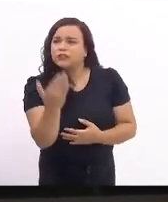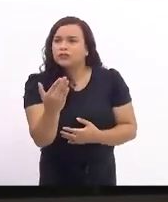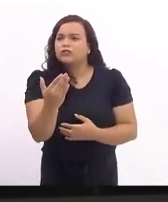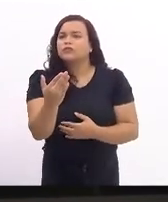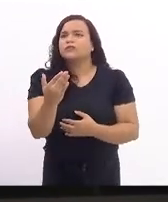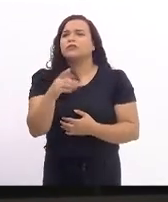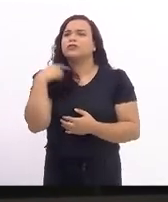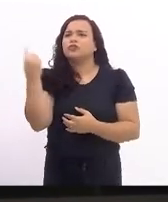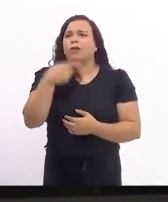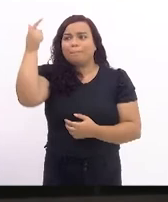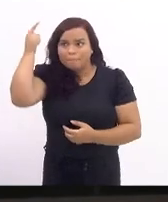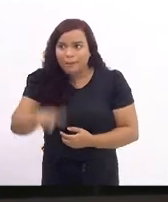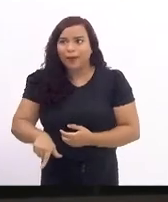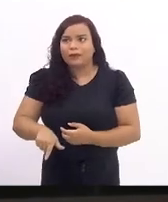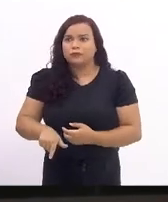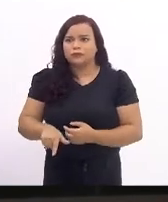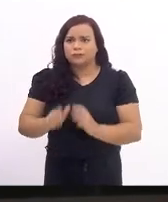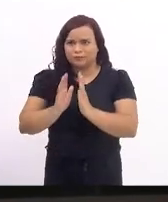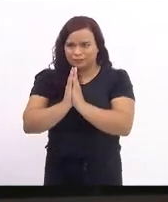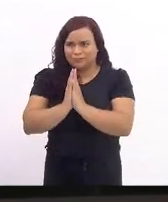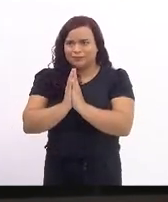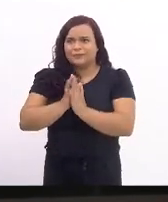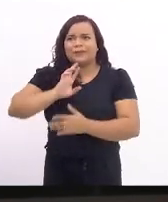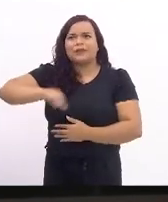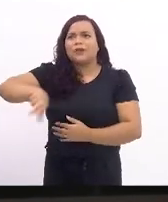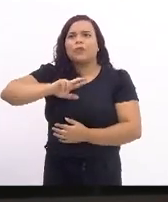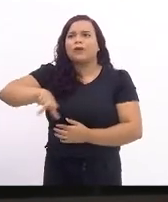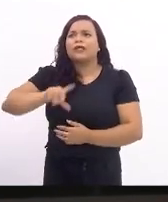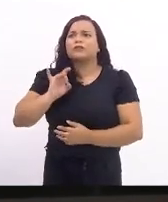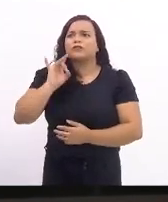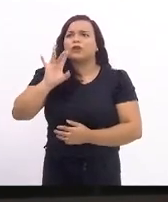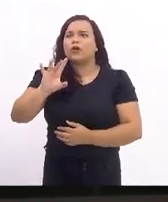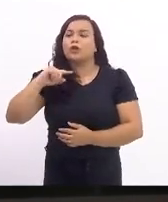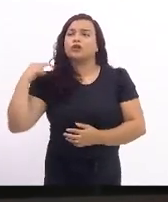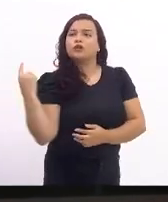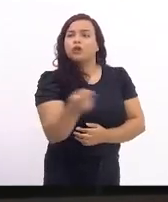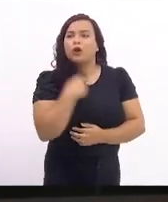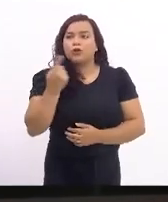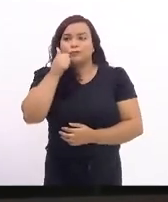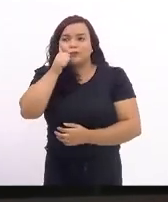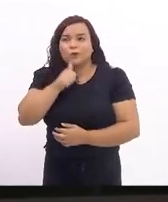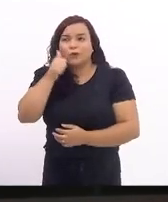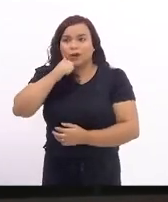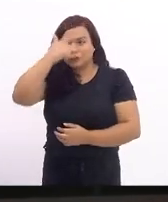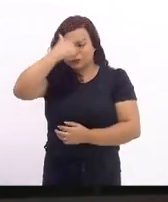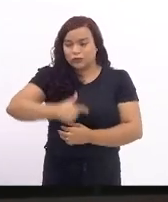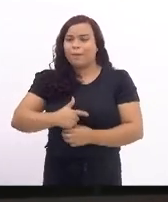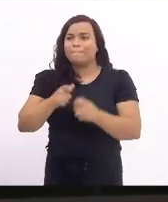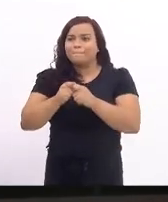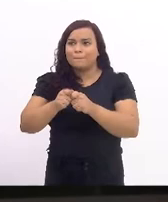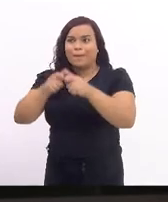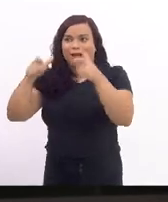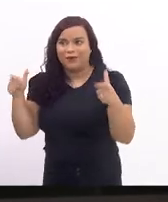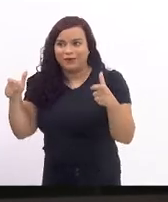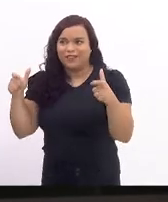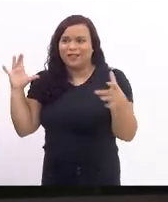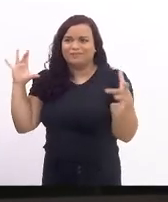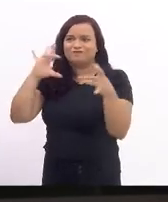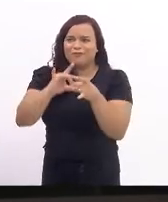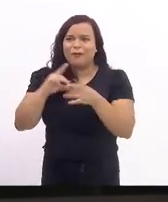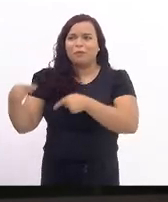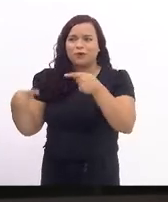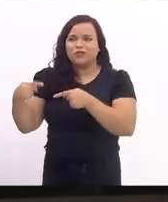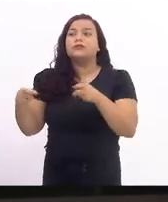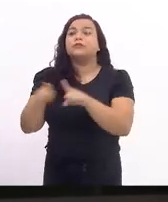sejamos mais. E, para isso, não só nós, mulheres, que somos maioria, precisamos nos envolver como